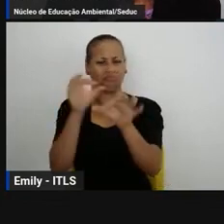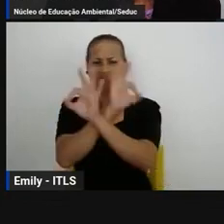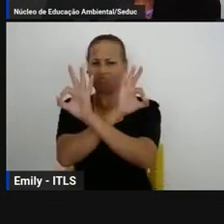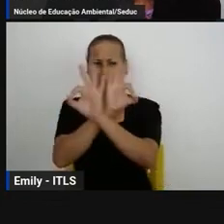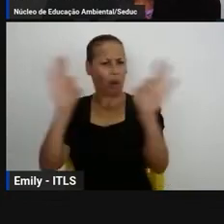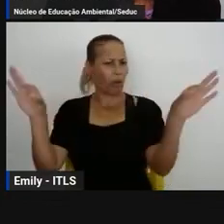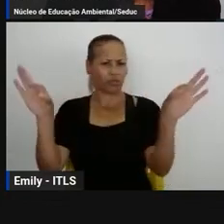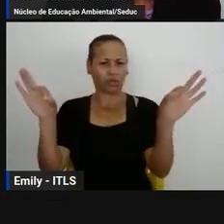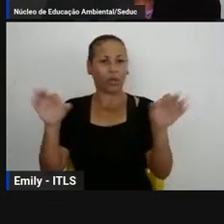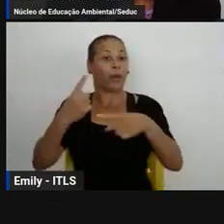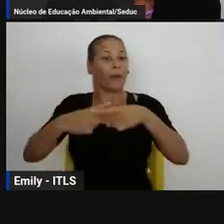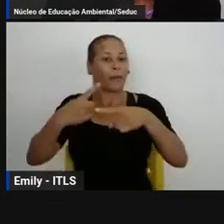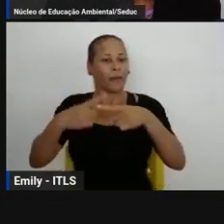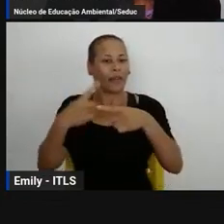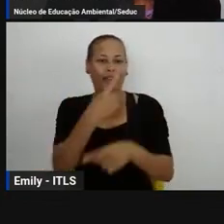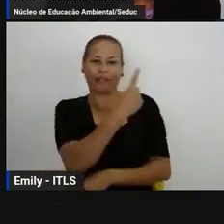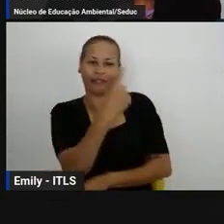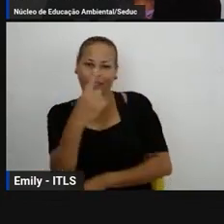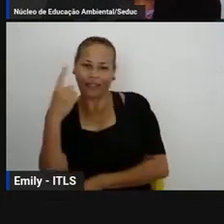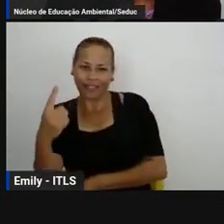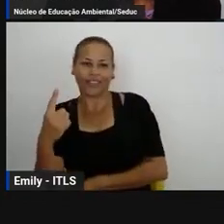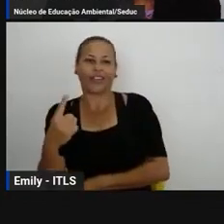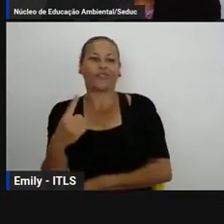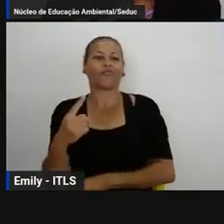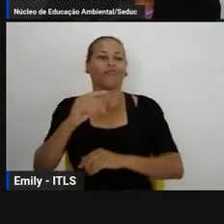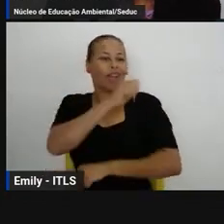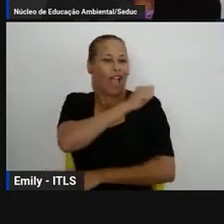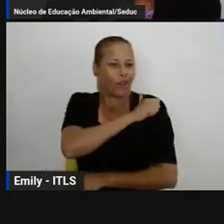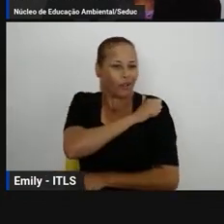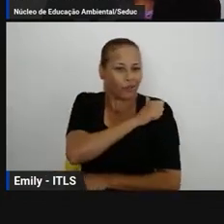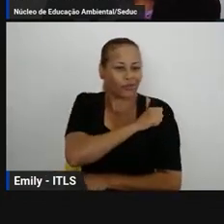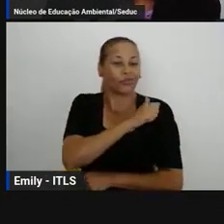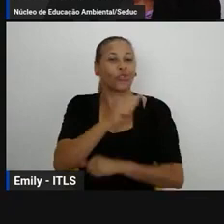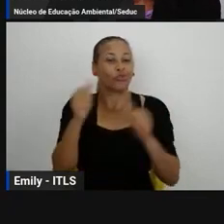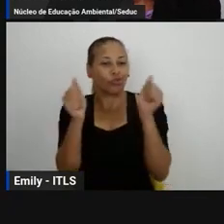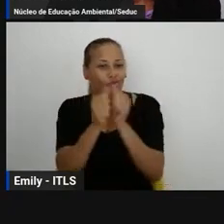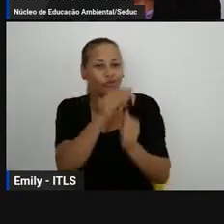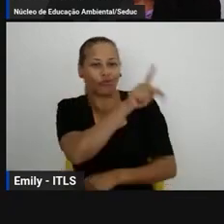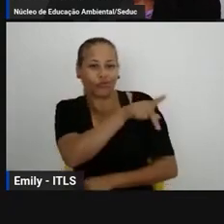aqui são dados nossos mesmo da Seduc do Neamp